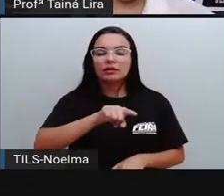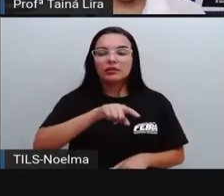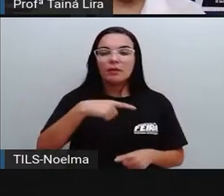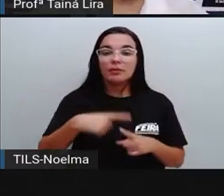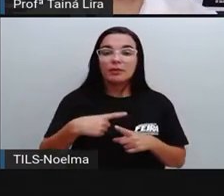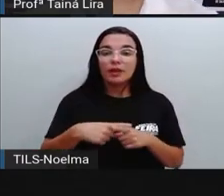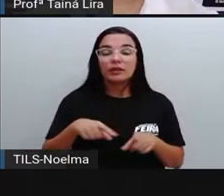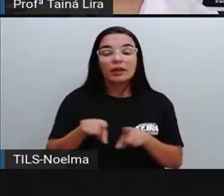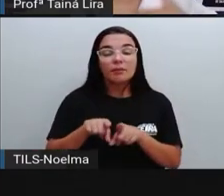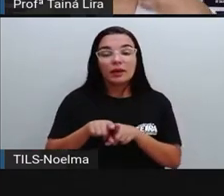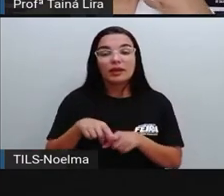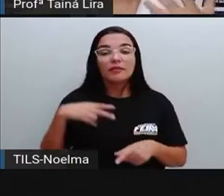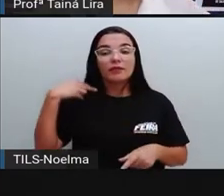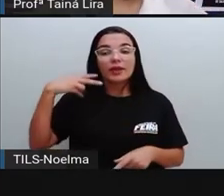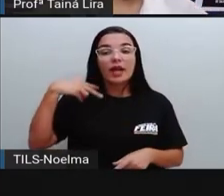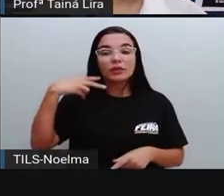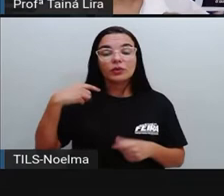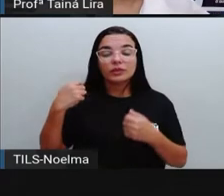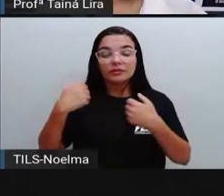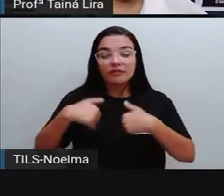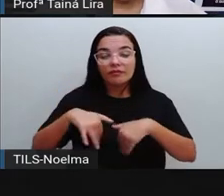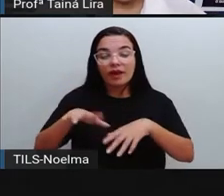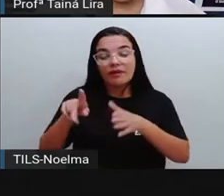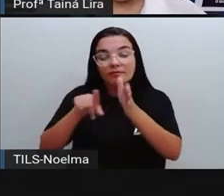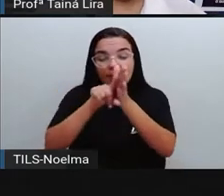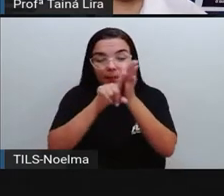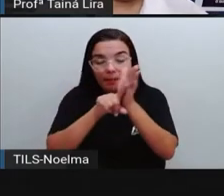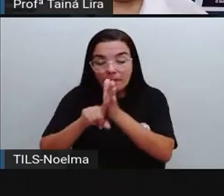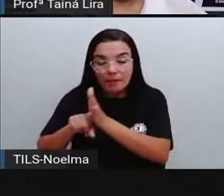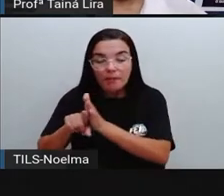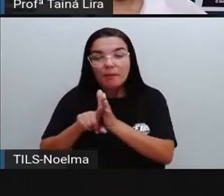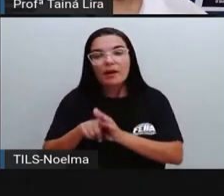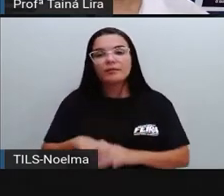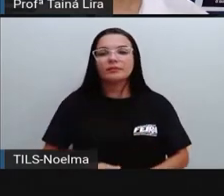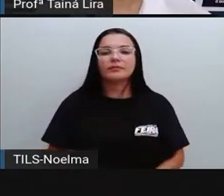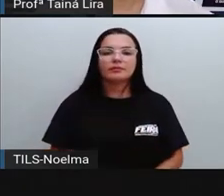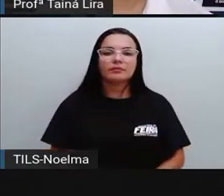Câmara, também vai avaliar o trabalho dele, tá bom?